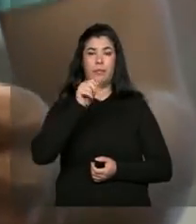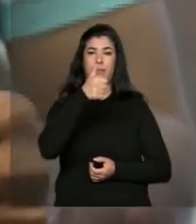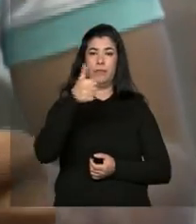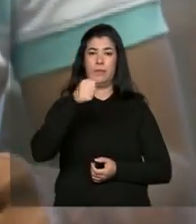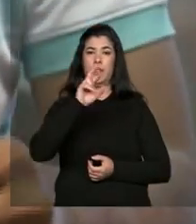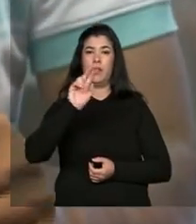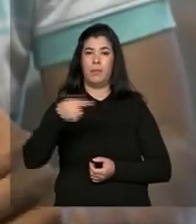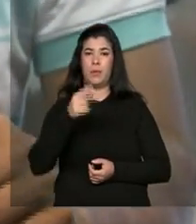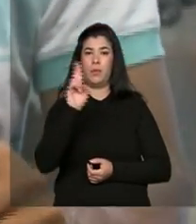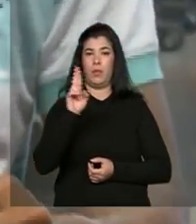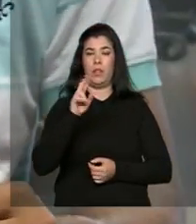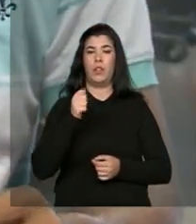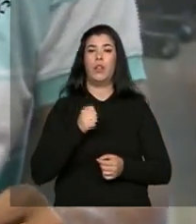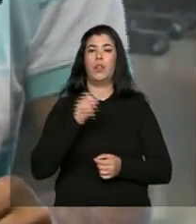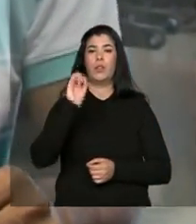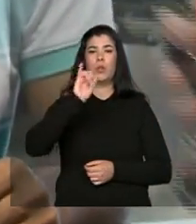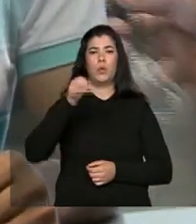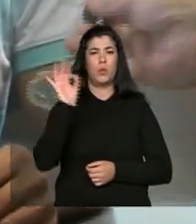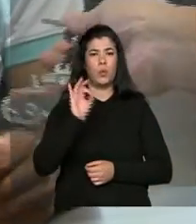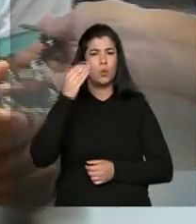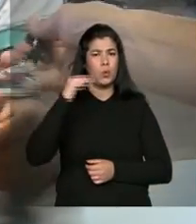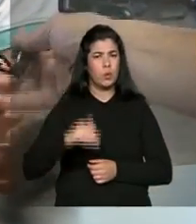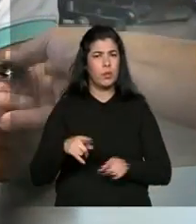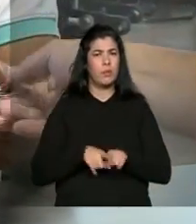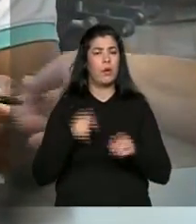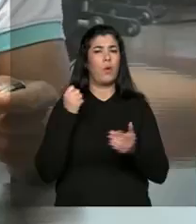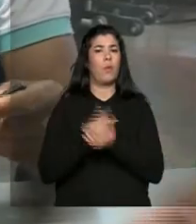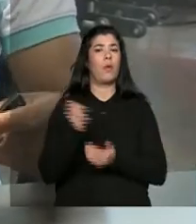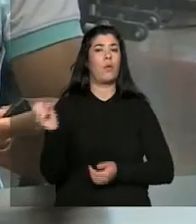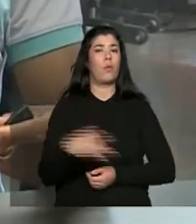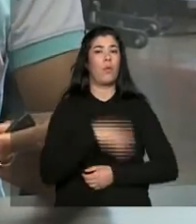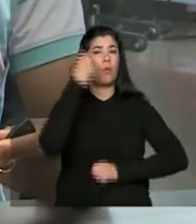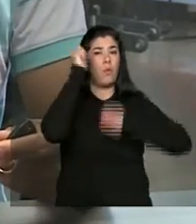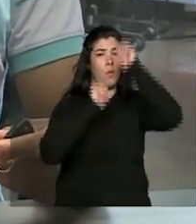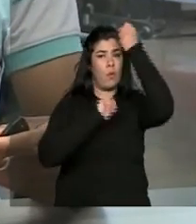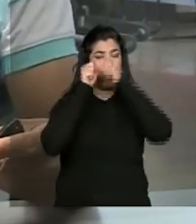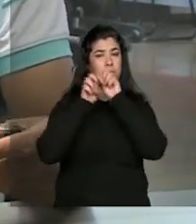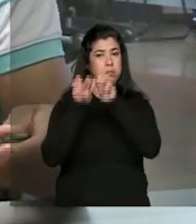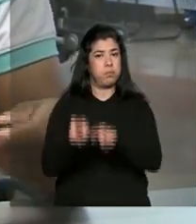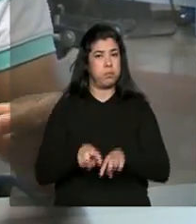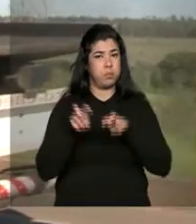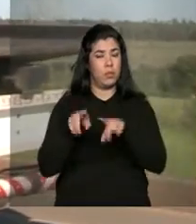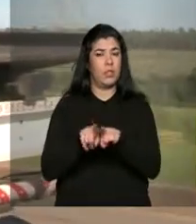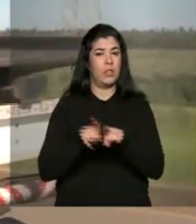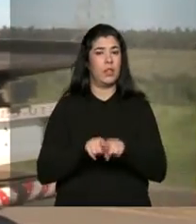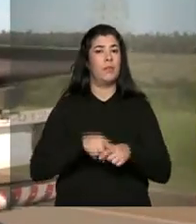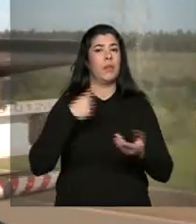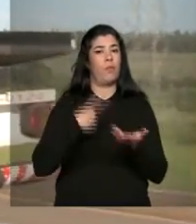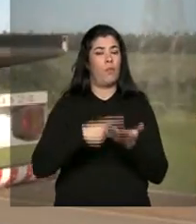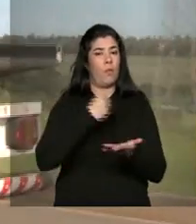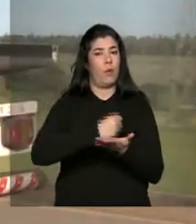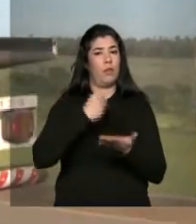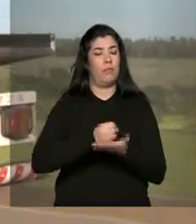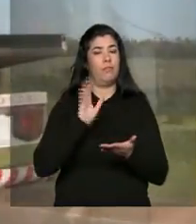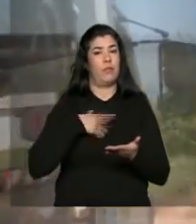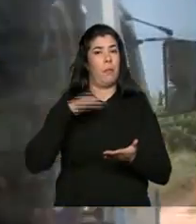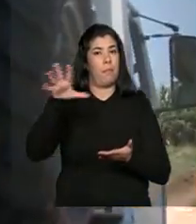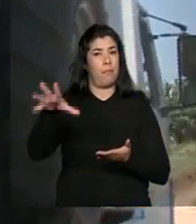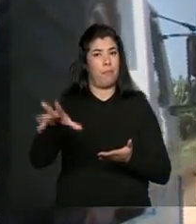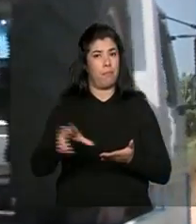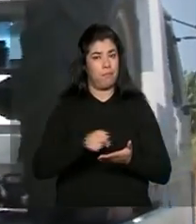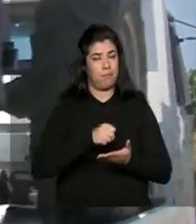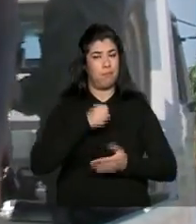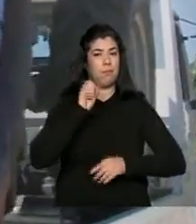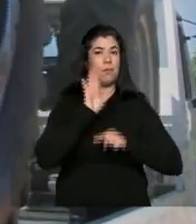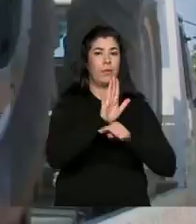baixos para comprar um trator zero quilômetro. Com o negócio fechado e as chaves na mão, o Rony já levou o veículo